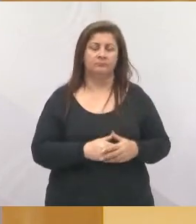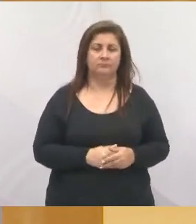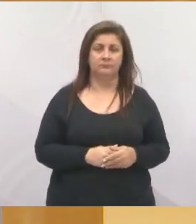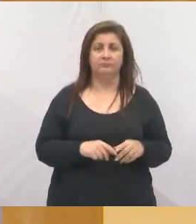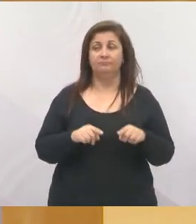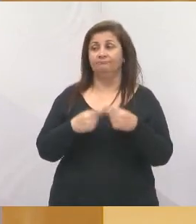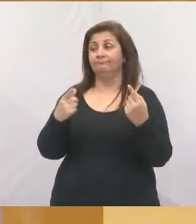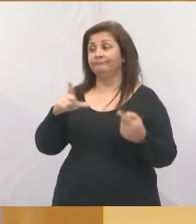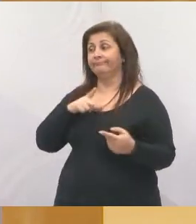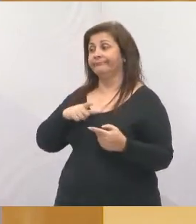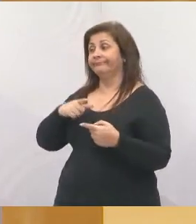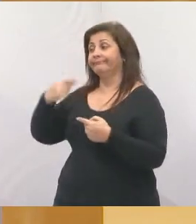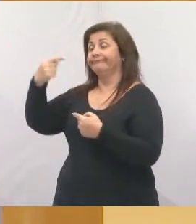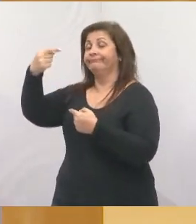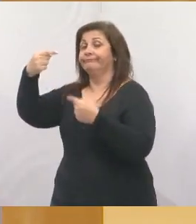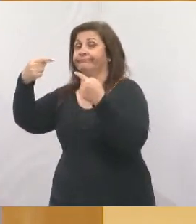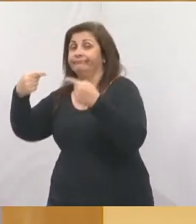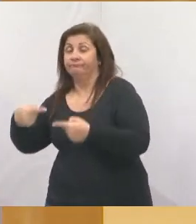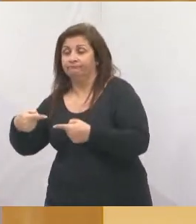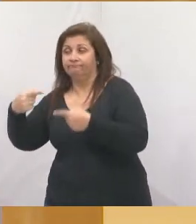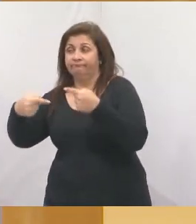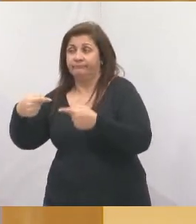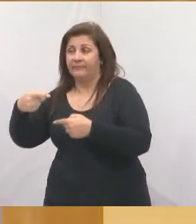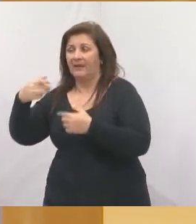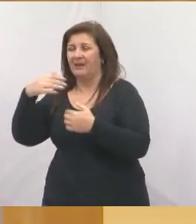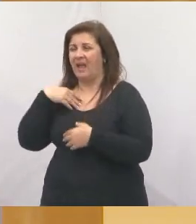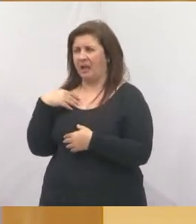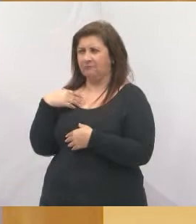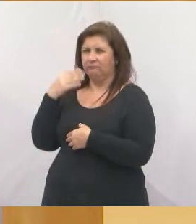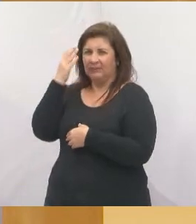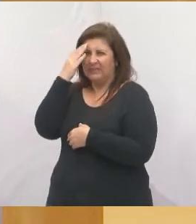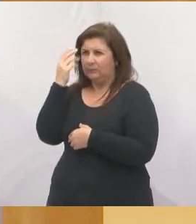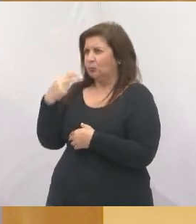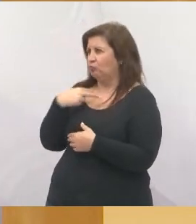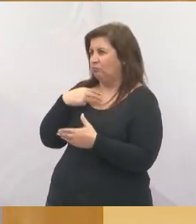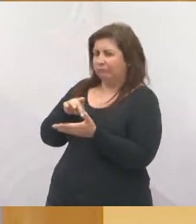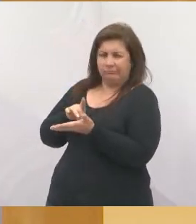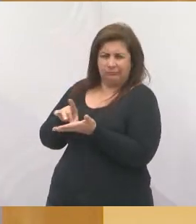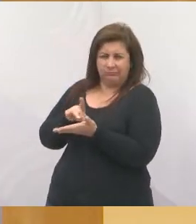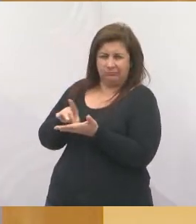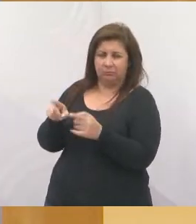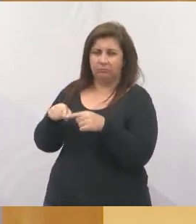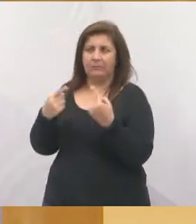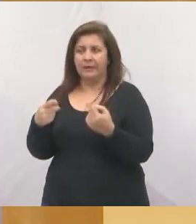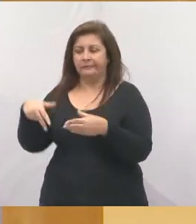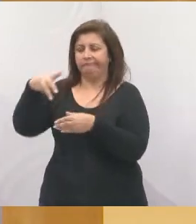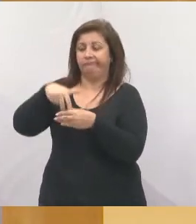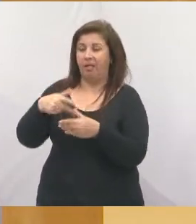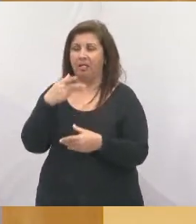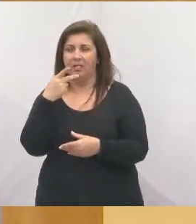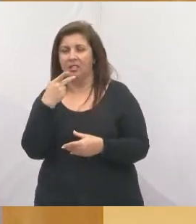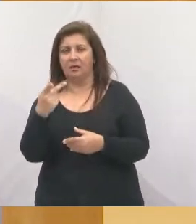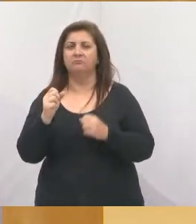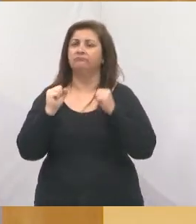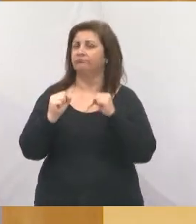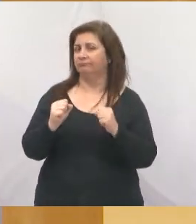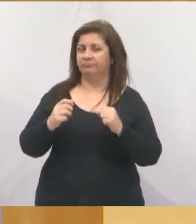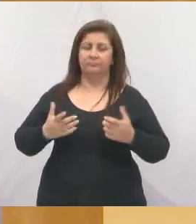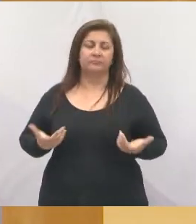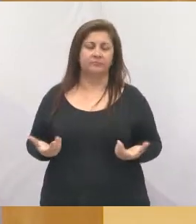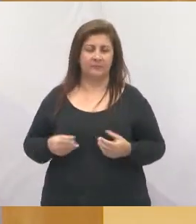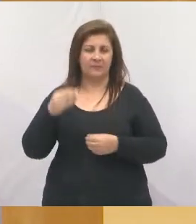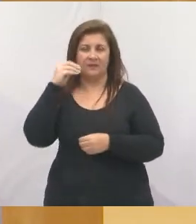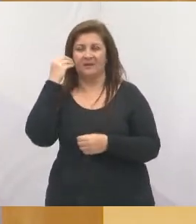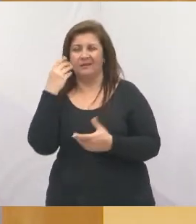o populismo na política, aquela que a pessoa sabe que não tem condições de fazer, mas muitas vezes usa a tribuna, usa aí os meios de comunicação para